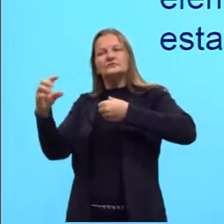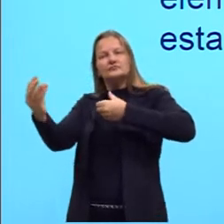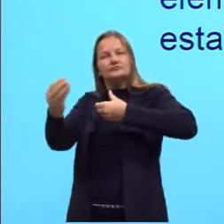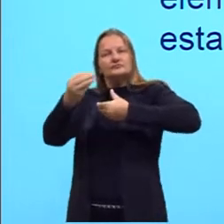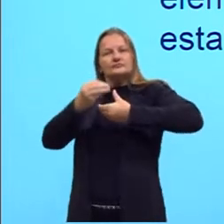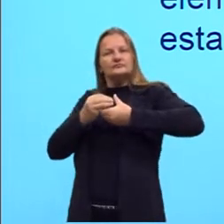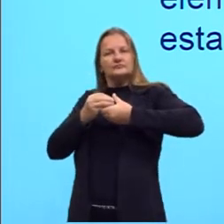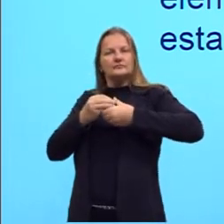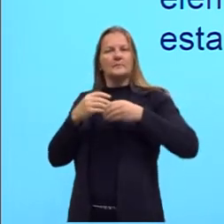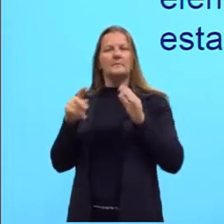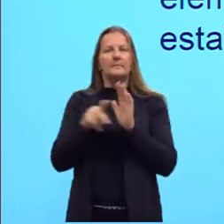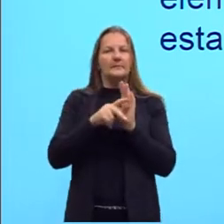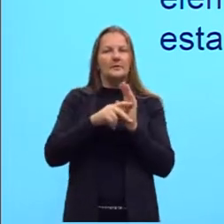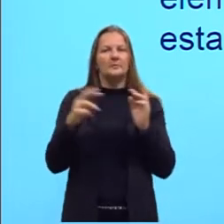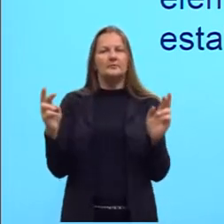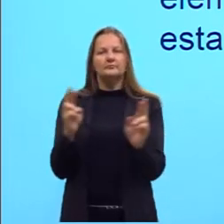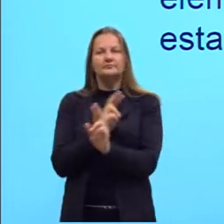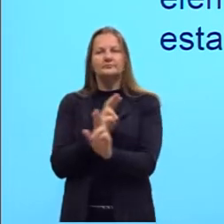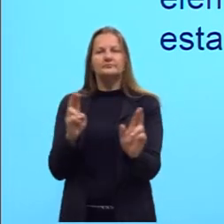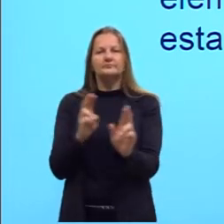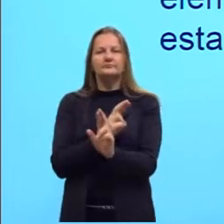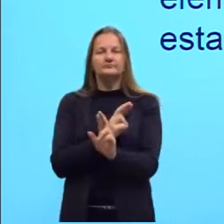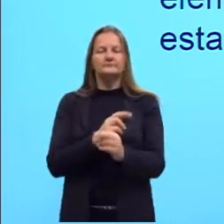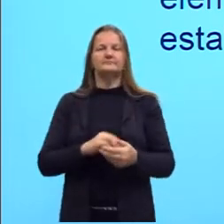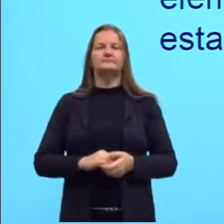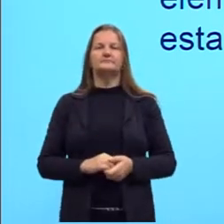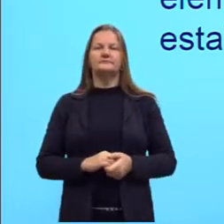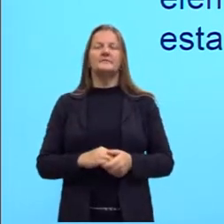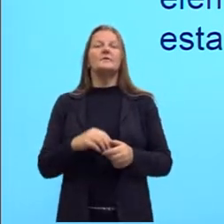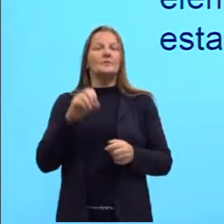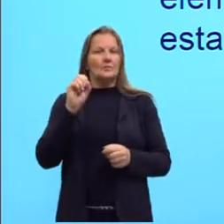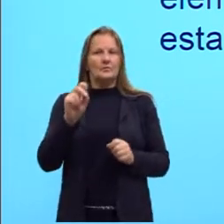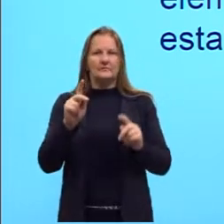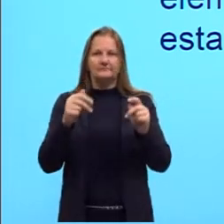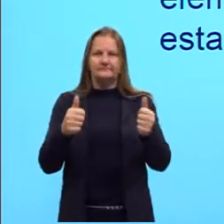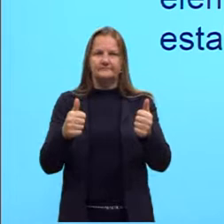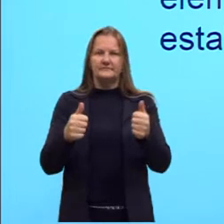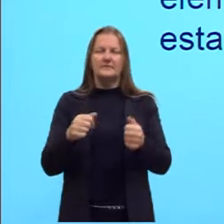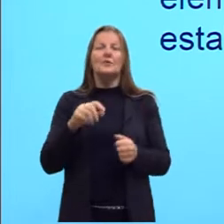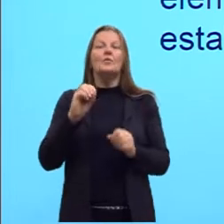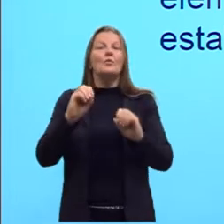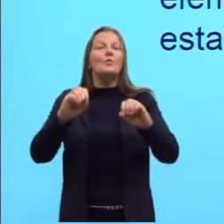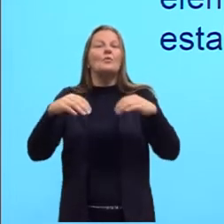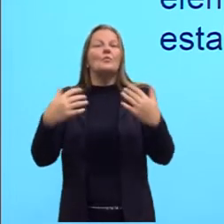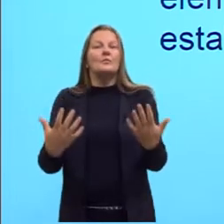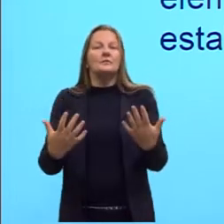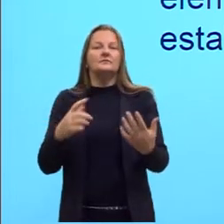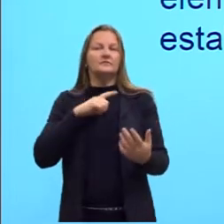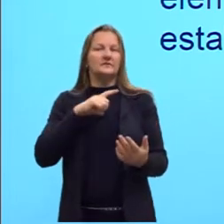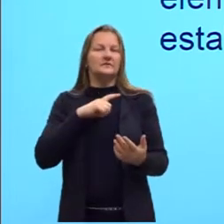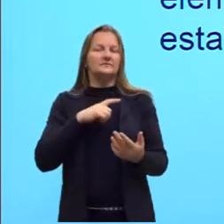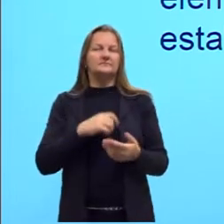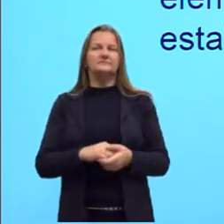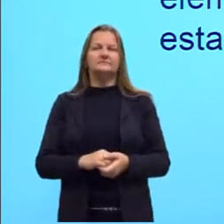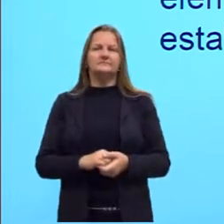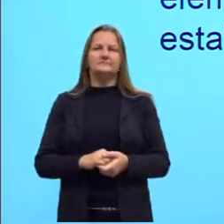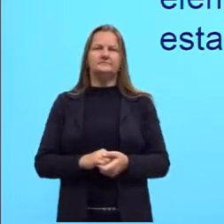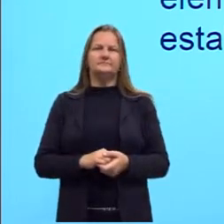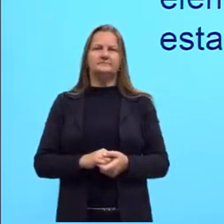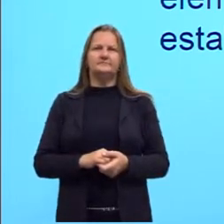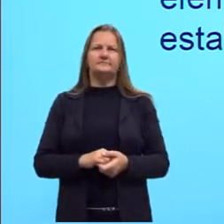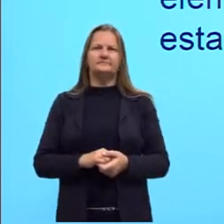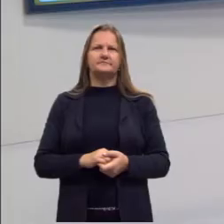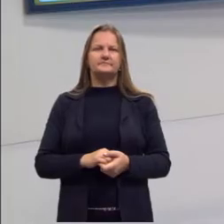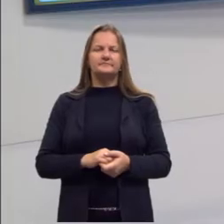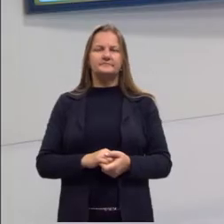estabelecendo uma relação entre elas. Ok. Então, quando a gente tem intertextualidade? Quando a gente